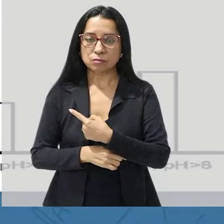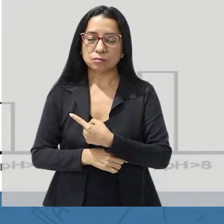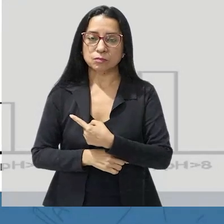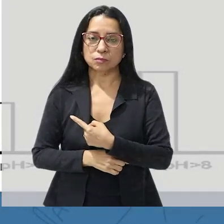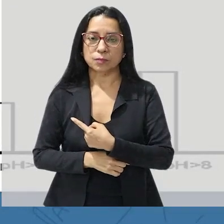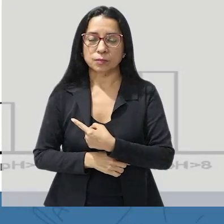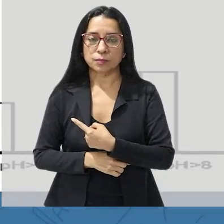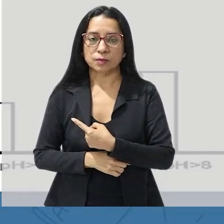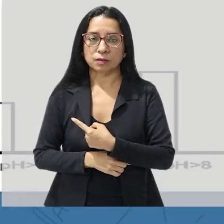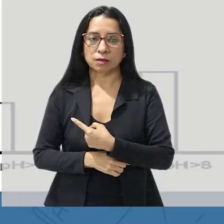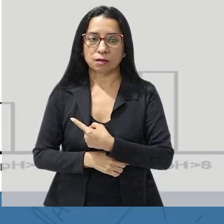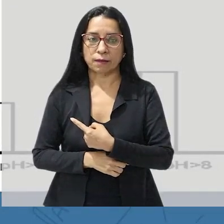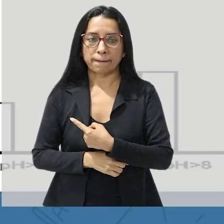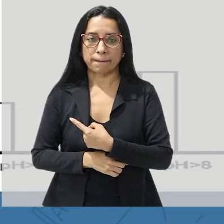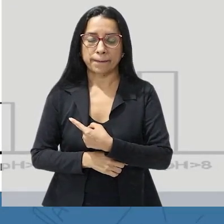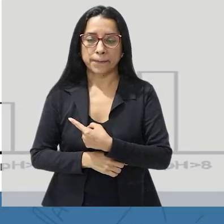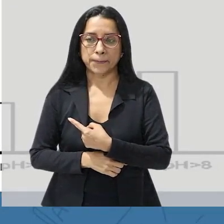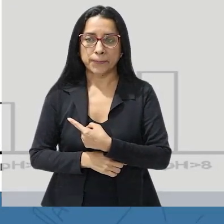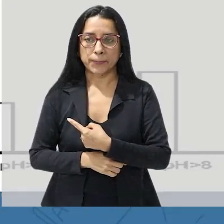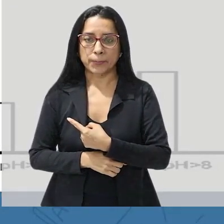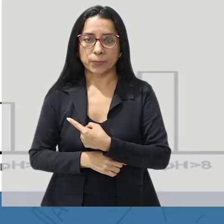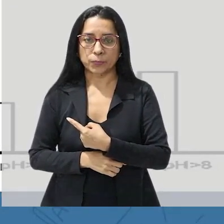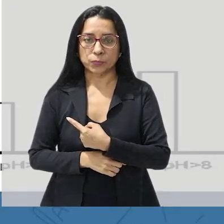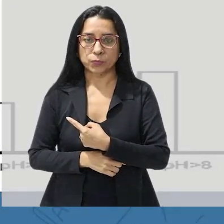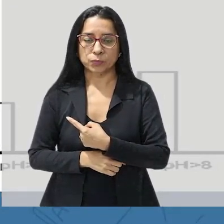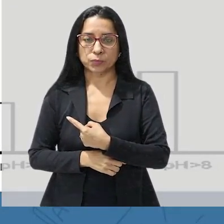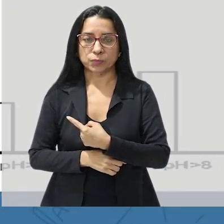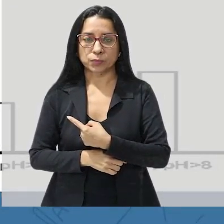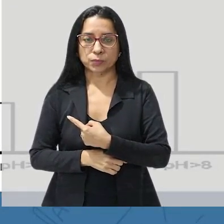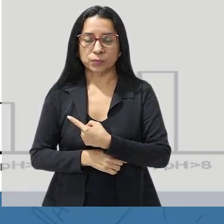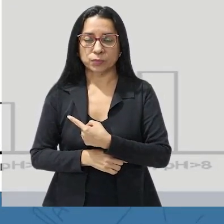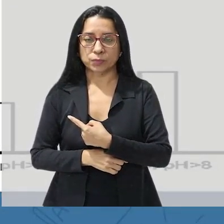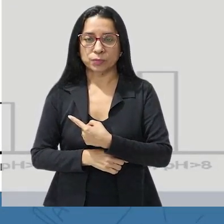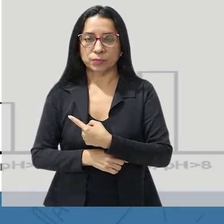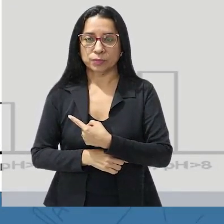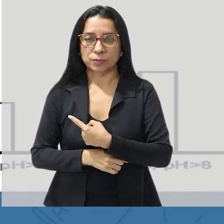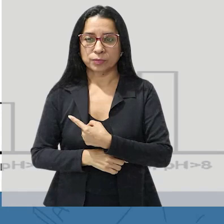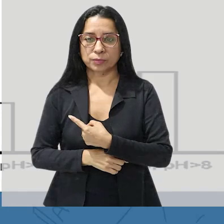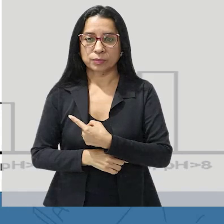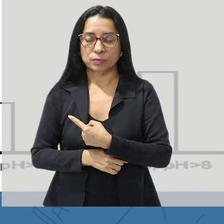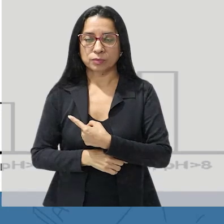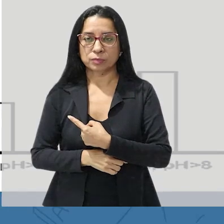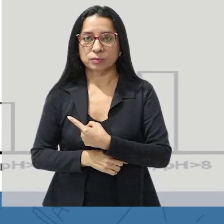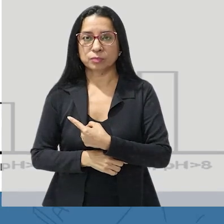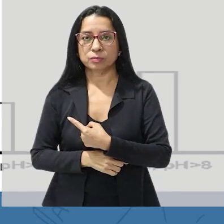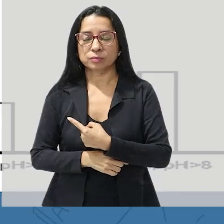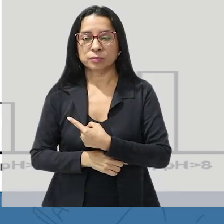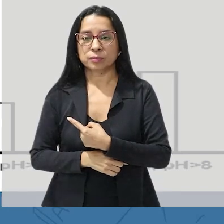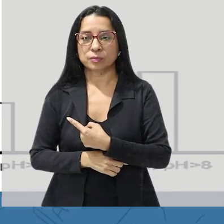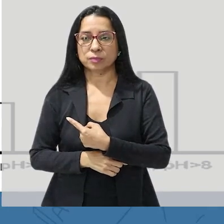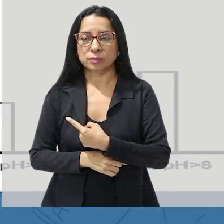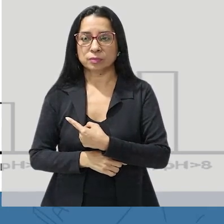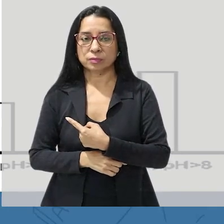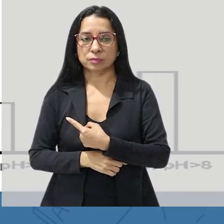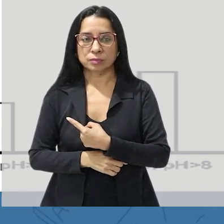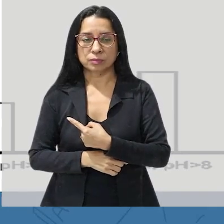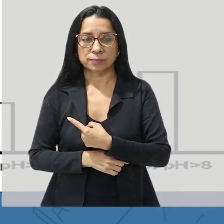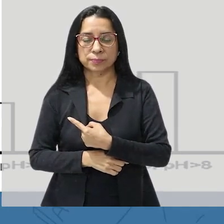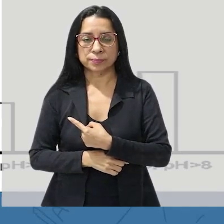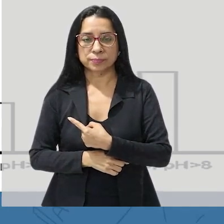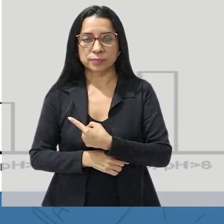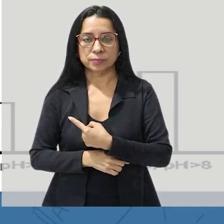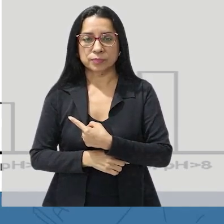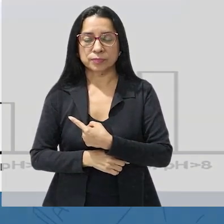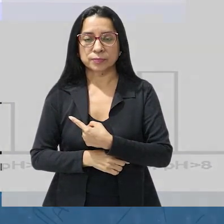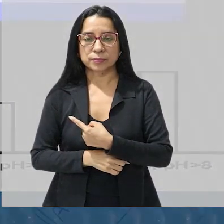afinidade regulada por diferentes condições de temperatura e pH foi realizado um experimento